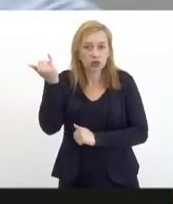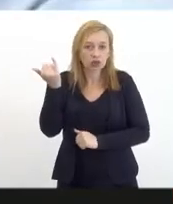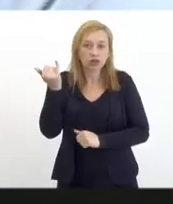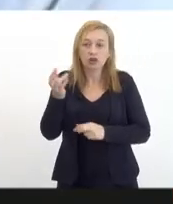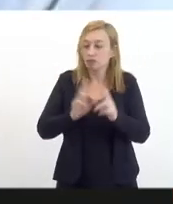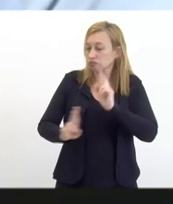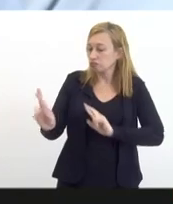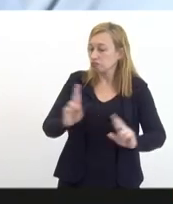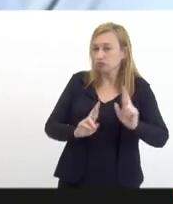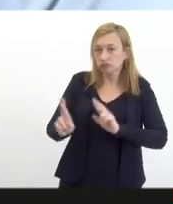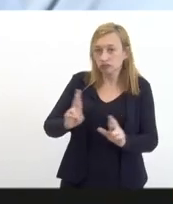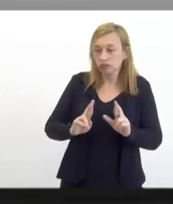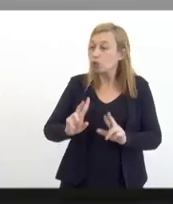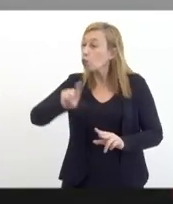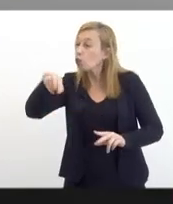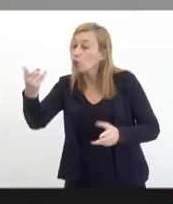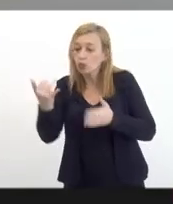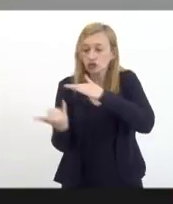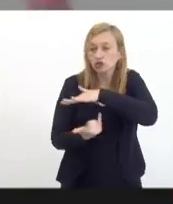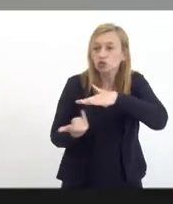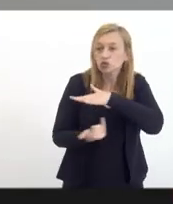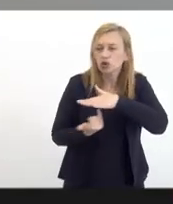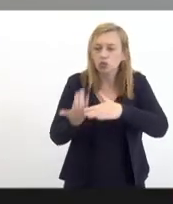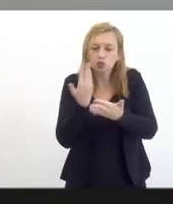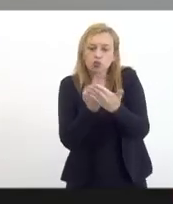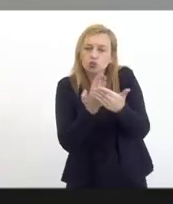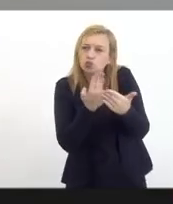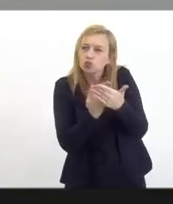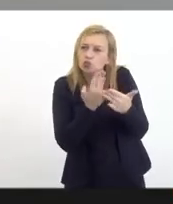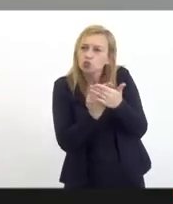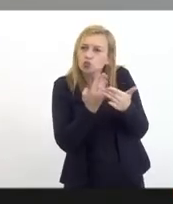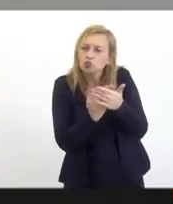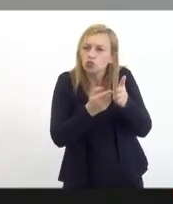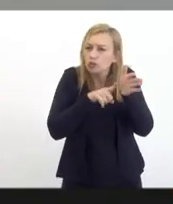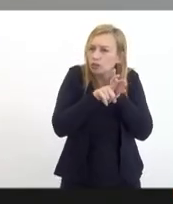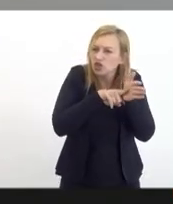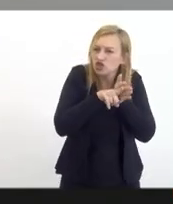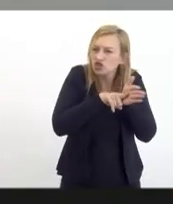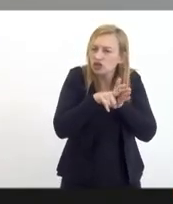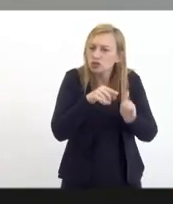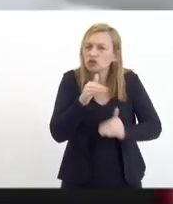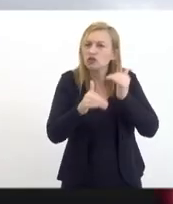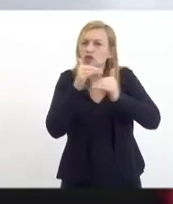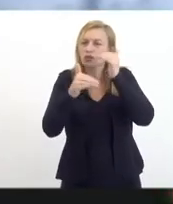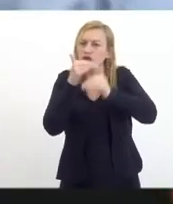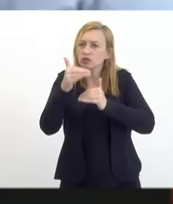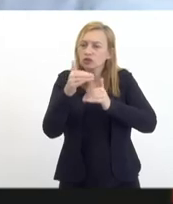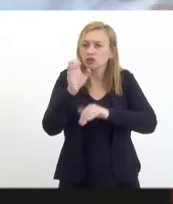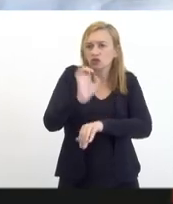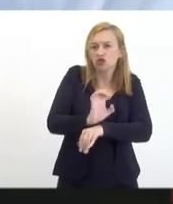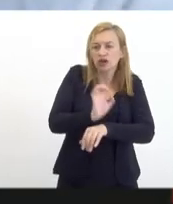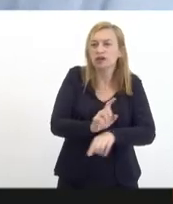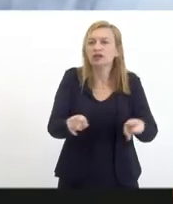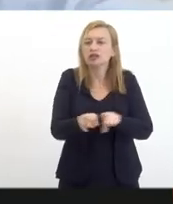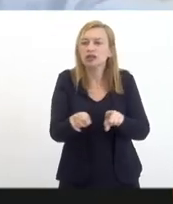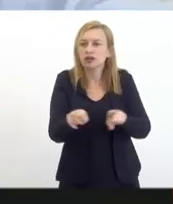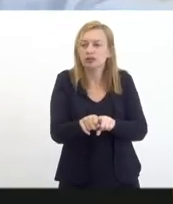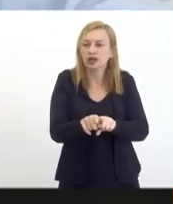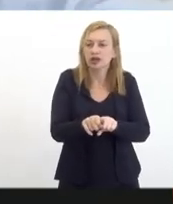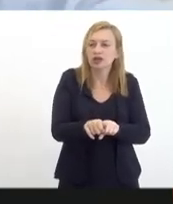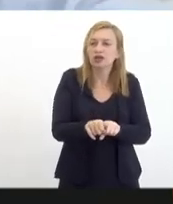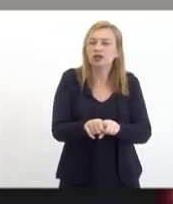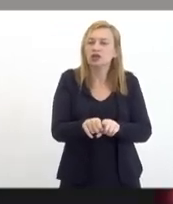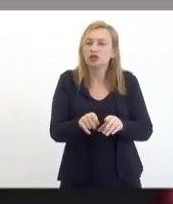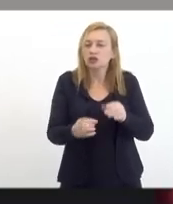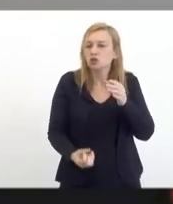interagir com outras instituições que estudam pesquisam o desenvolvimento econômico do Estado e também os atores produtivos os agentes